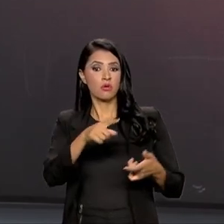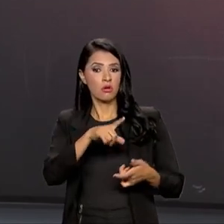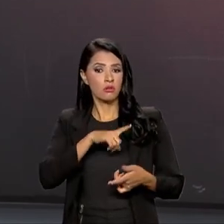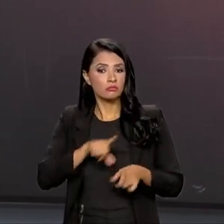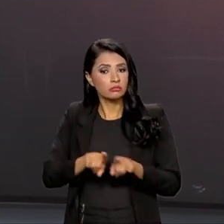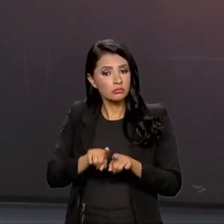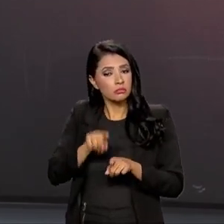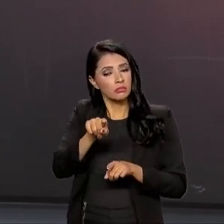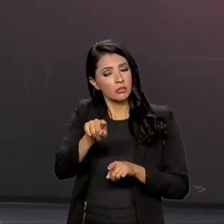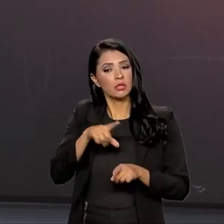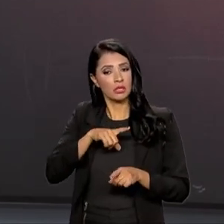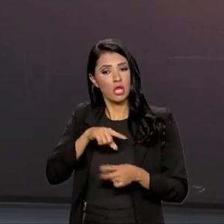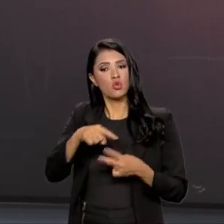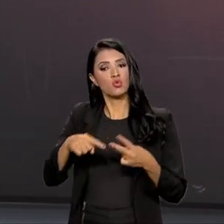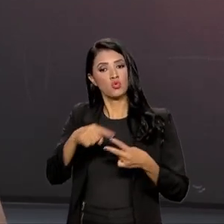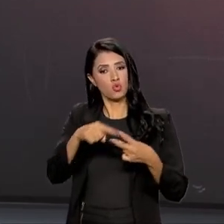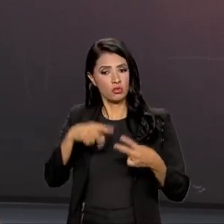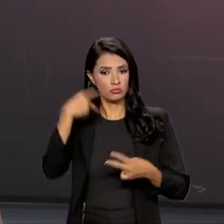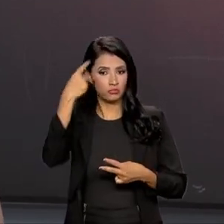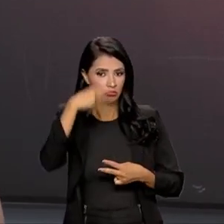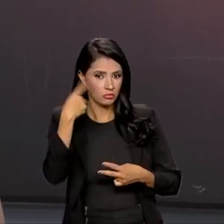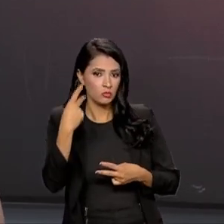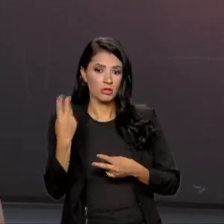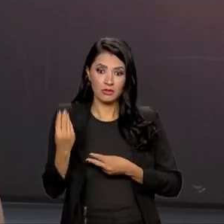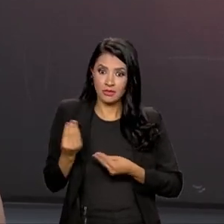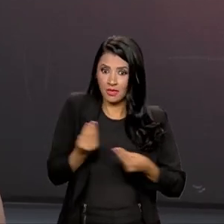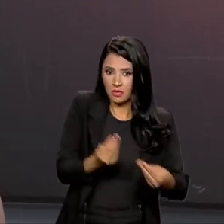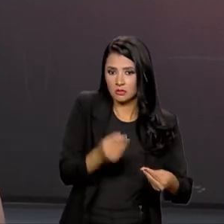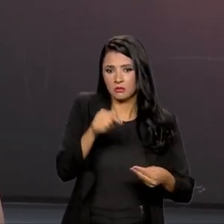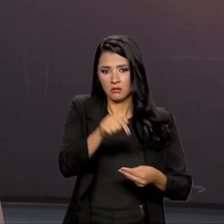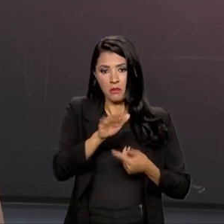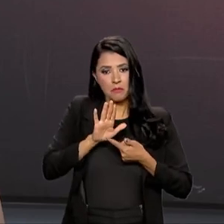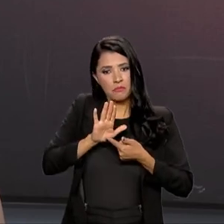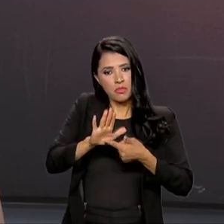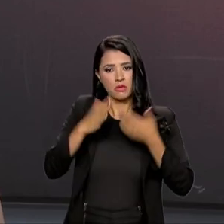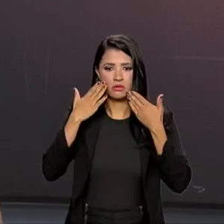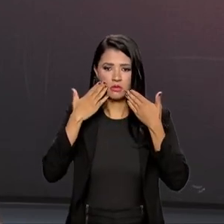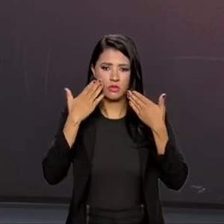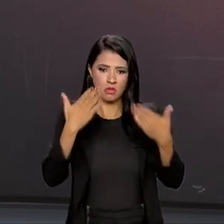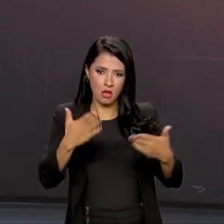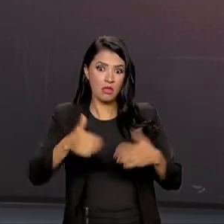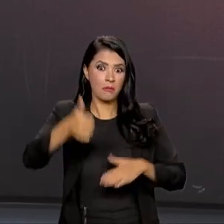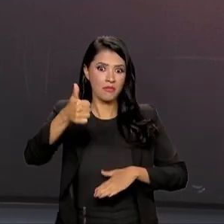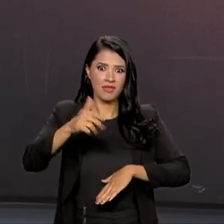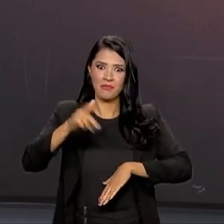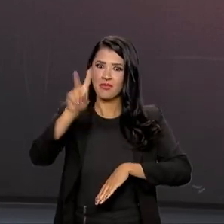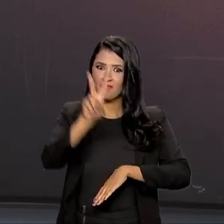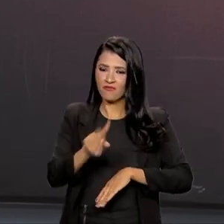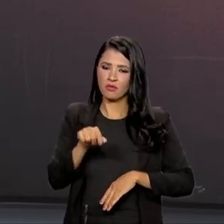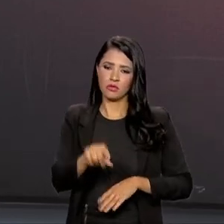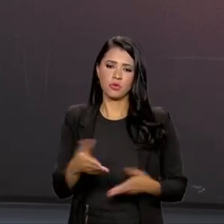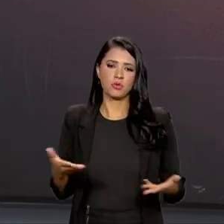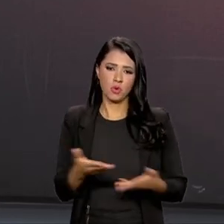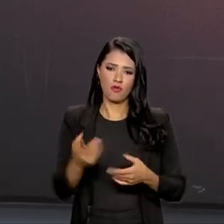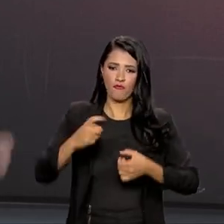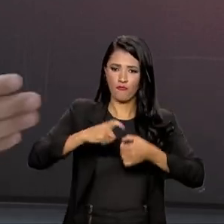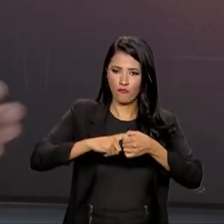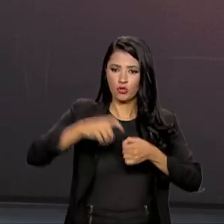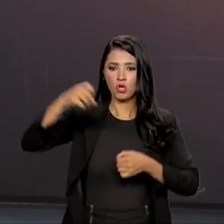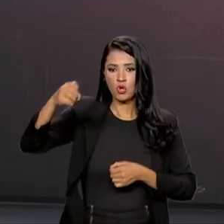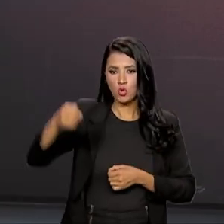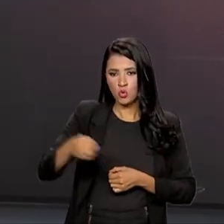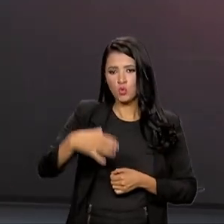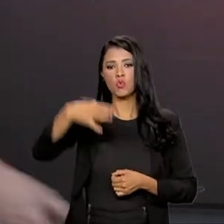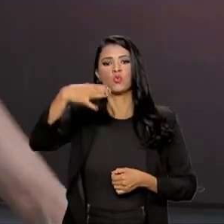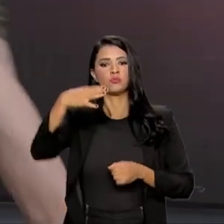isso passa por duas políticas que estão sendo trazidas aqui e apresentadas em primeira mão. A retomada do Luz para Todos,